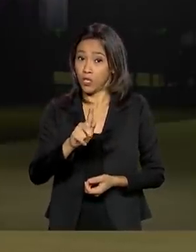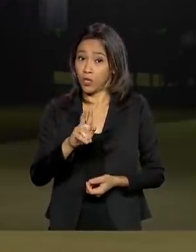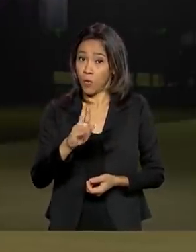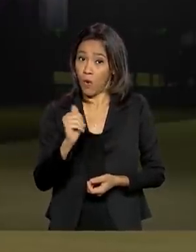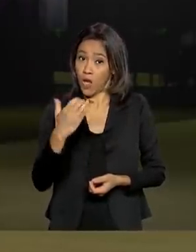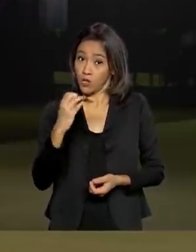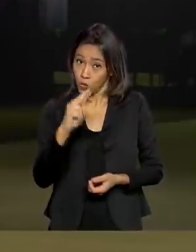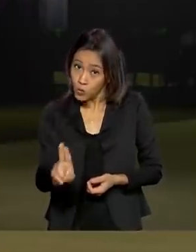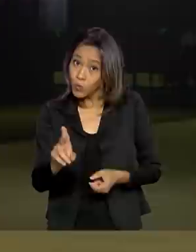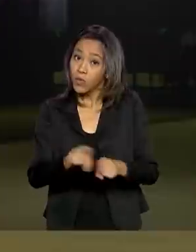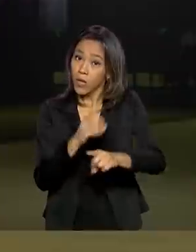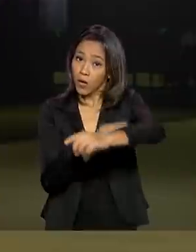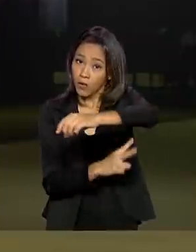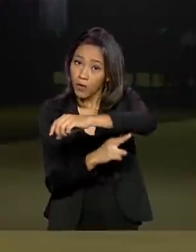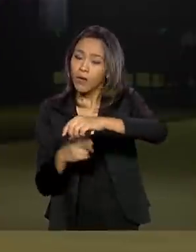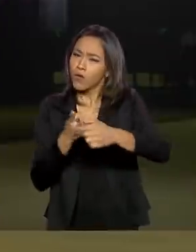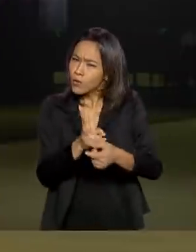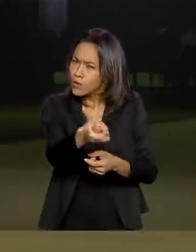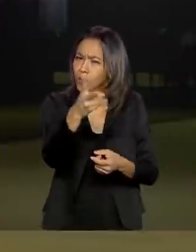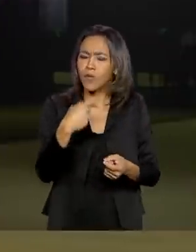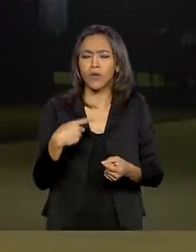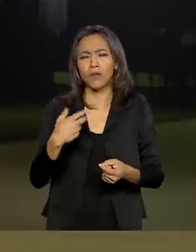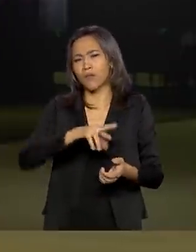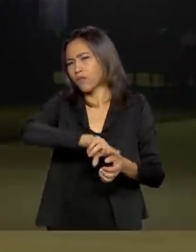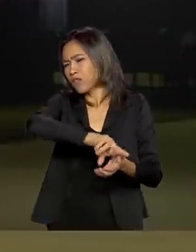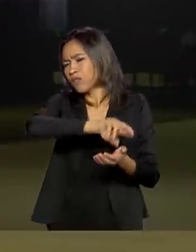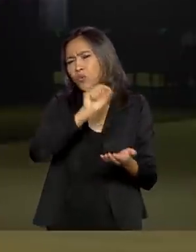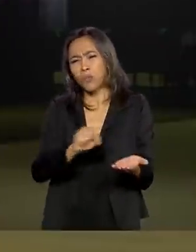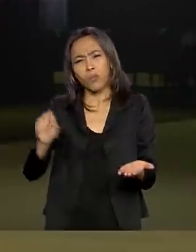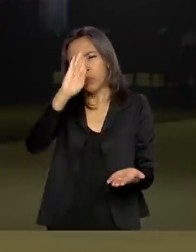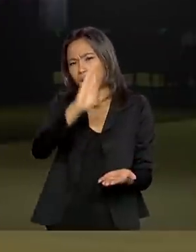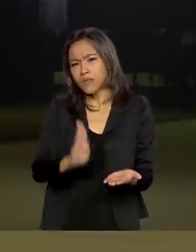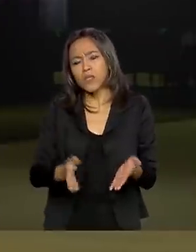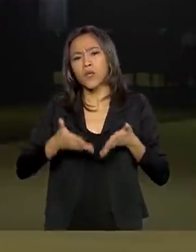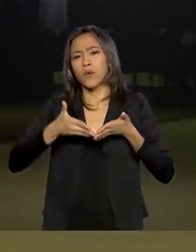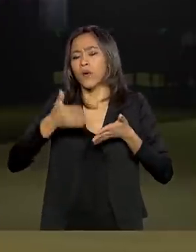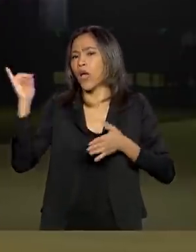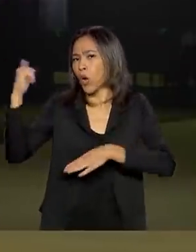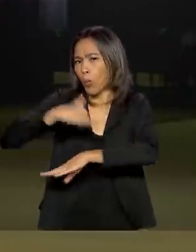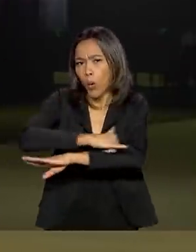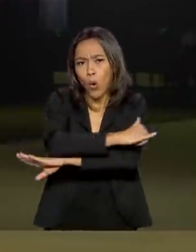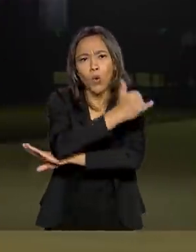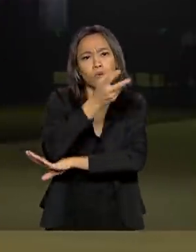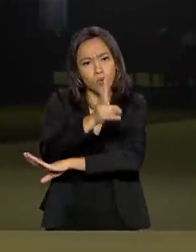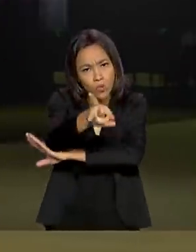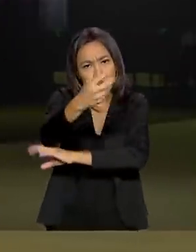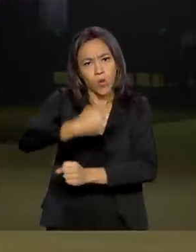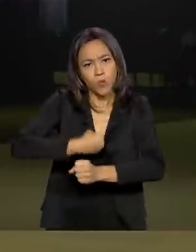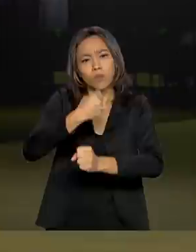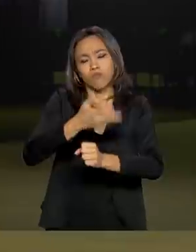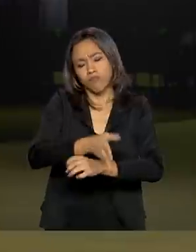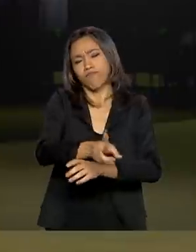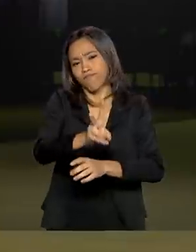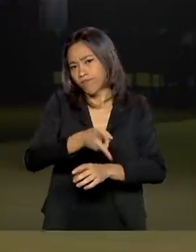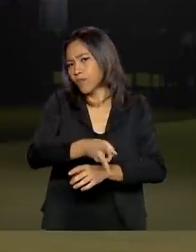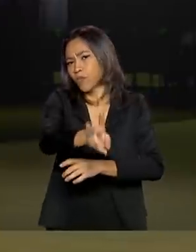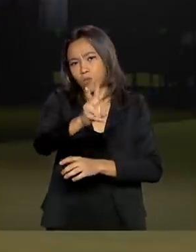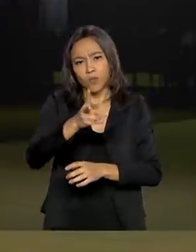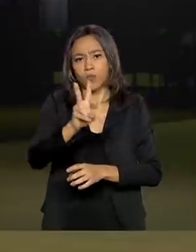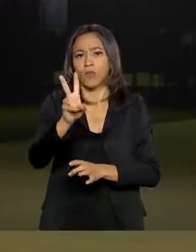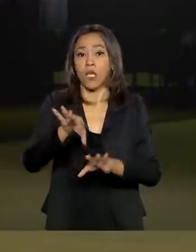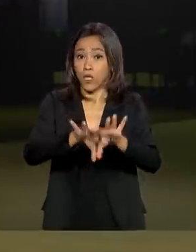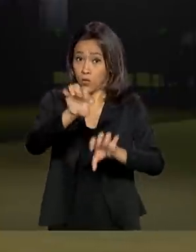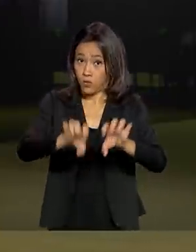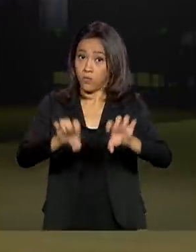restauração, de manutenção em todo o Brasil, obras nos aeroportos regionais, então conseguimos manter a atividade da